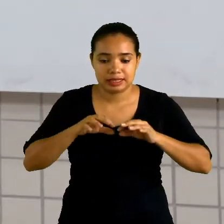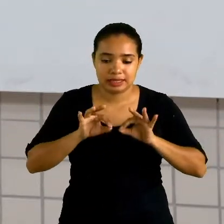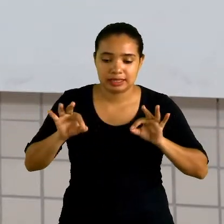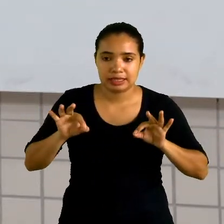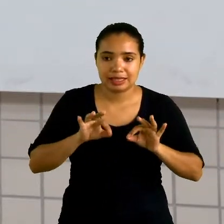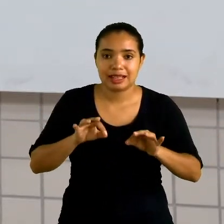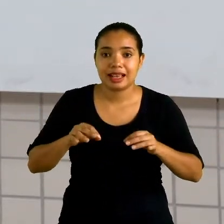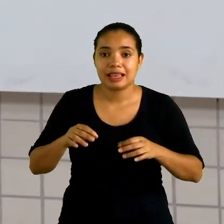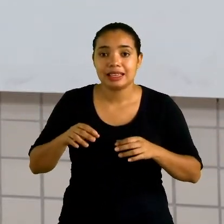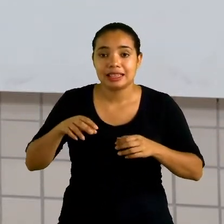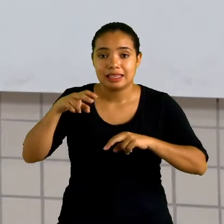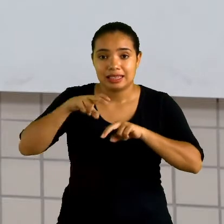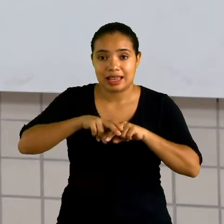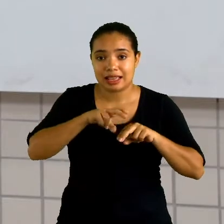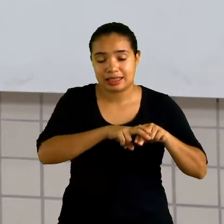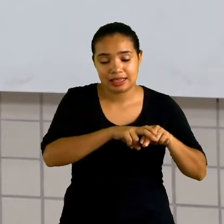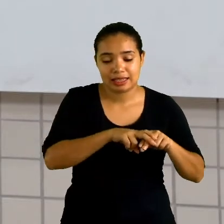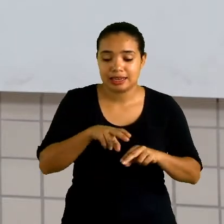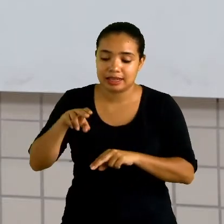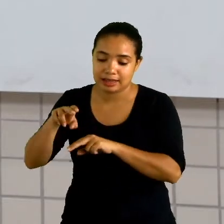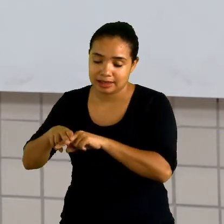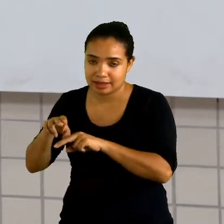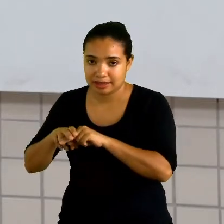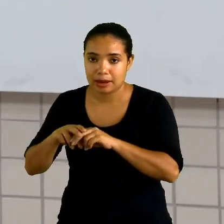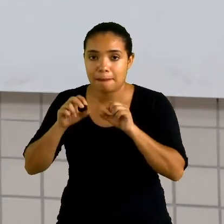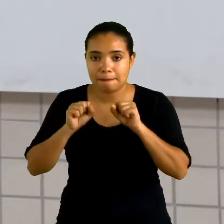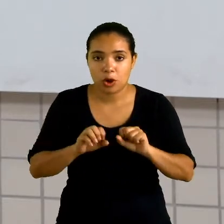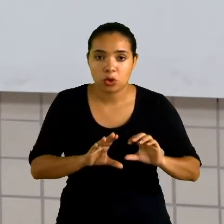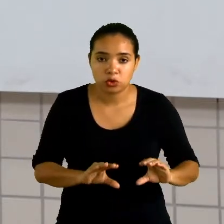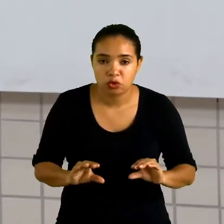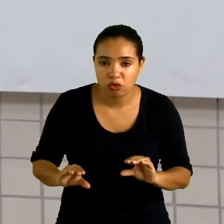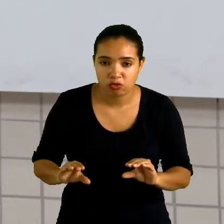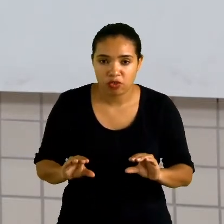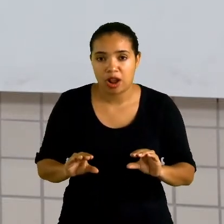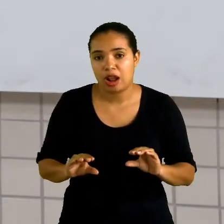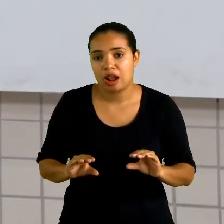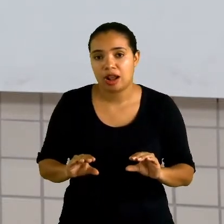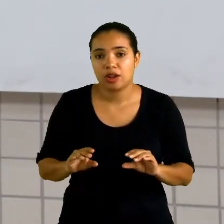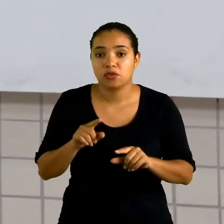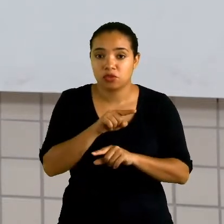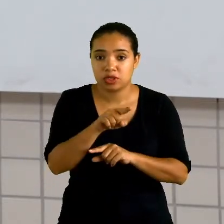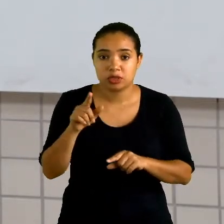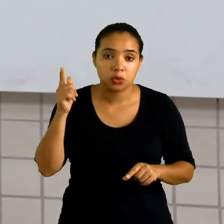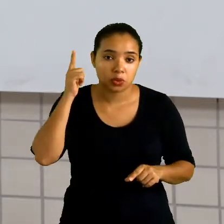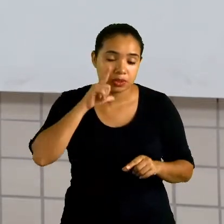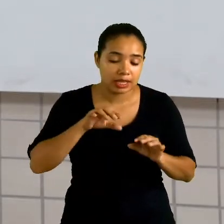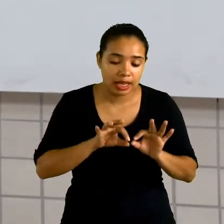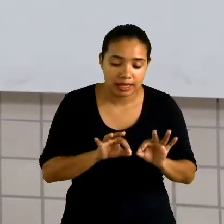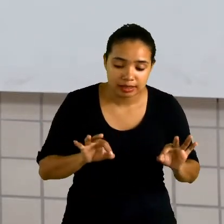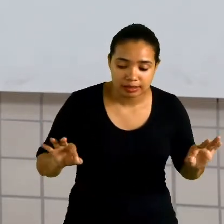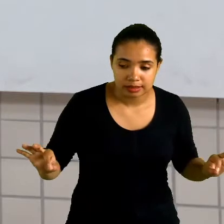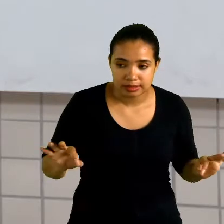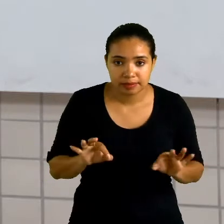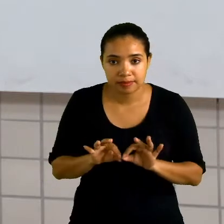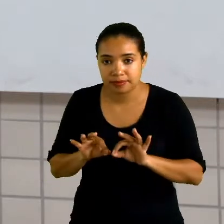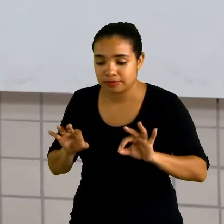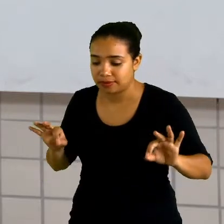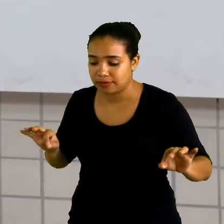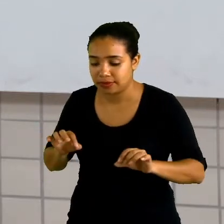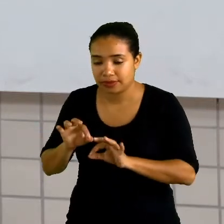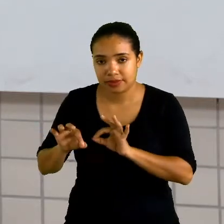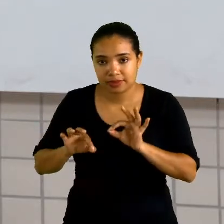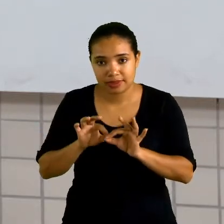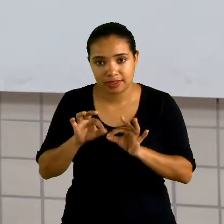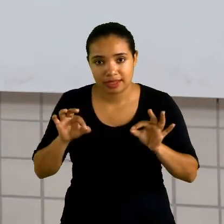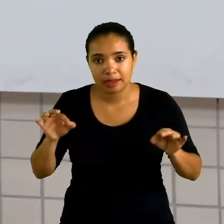para você amarrar, pode ser duas cadeiras, amarrar no sofá, alguma coisa fixa, onde você vai poder amarrar esse elástico para a gente